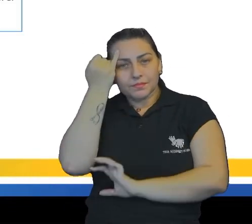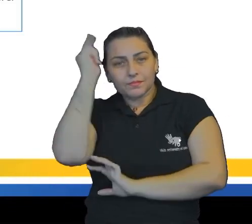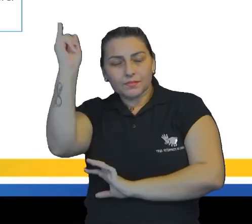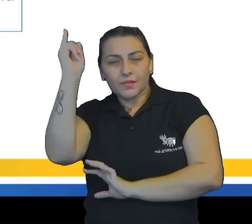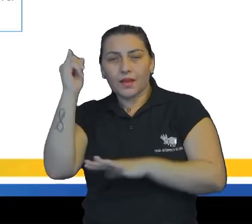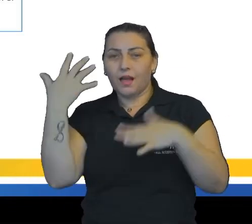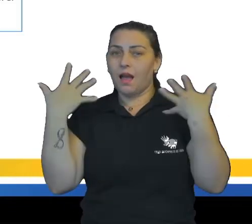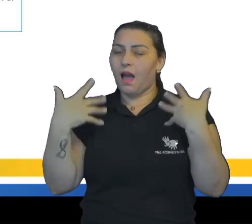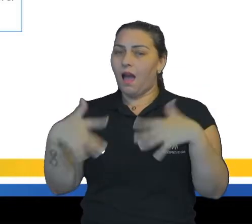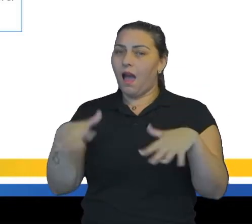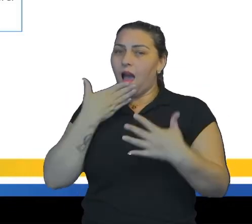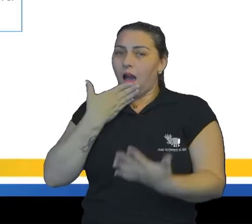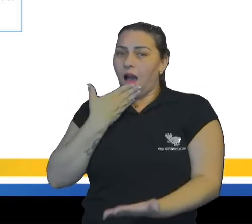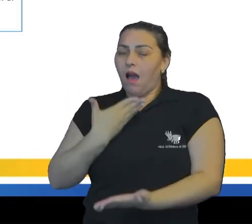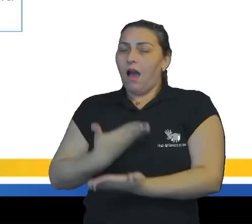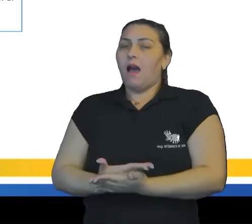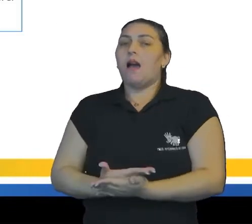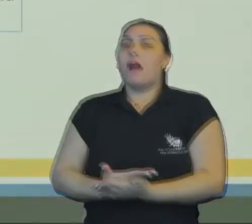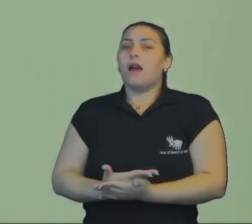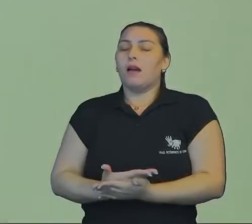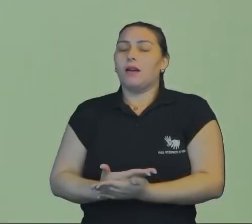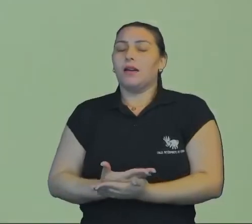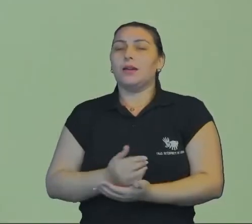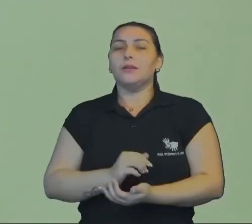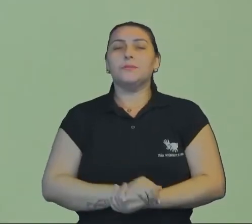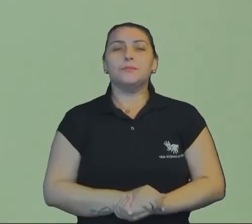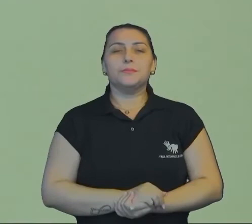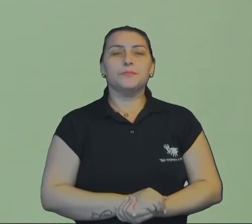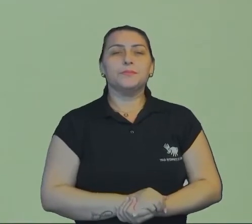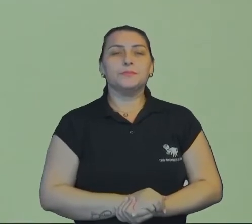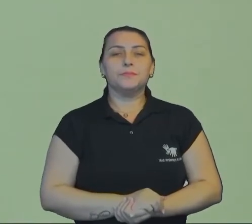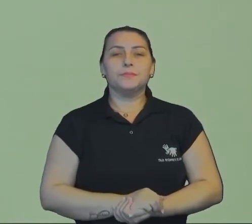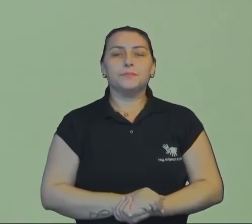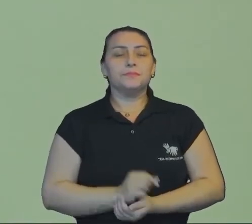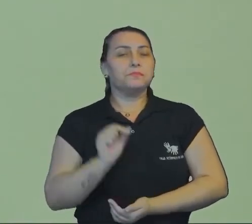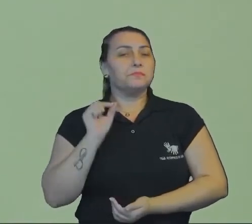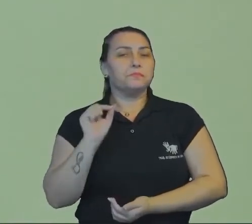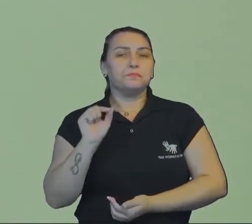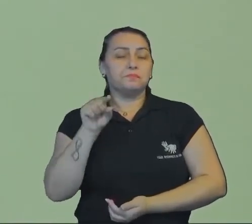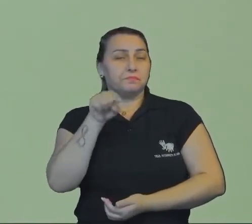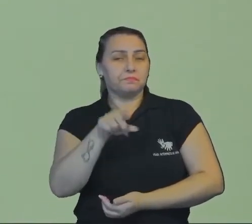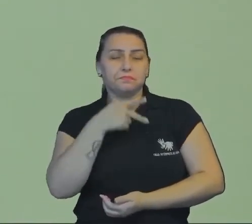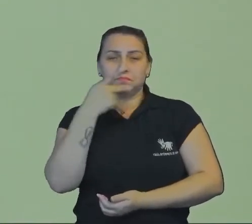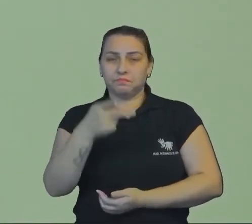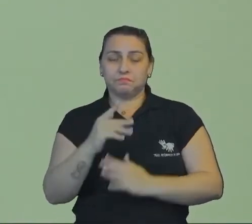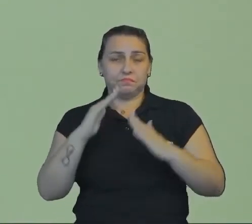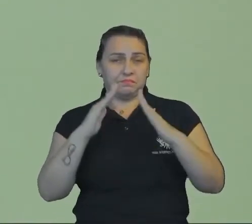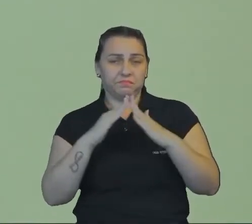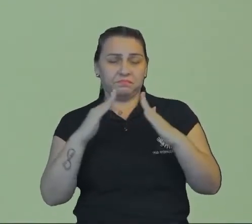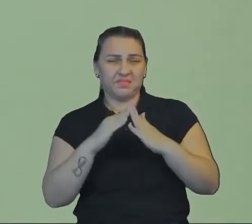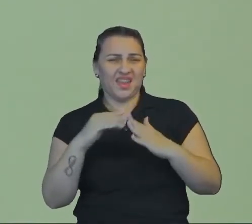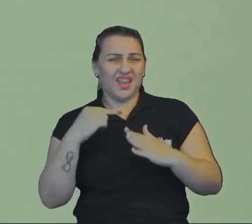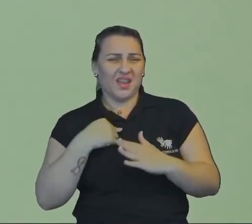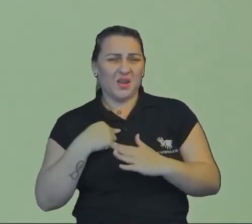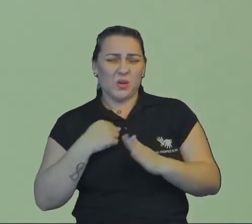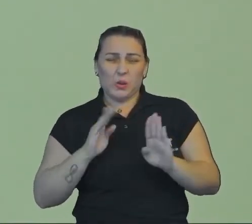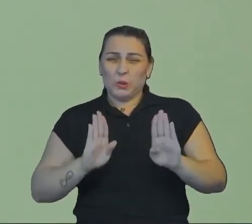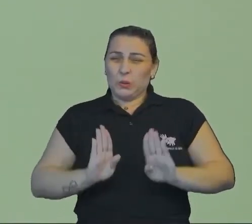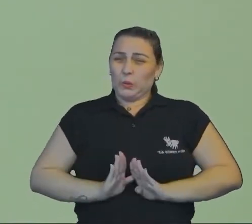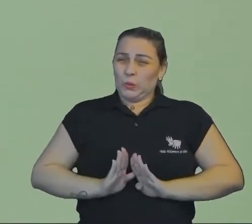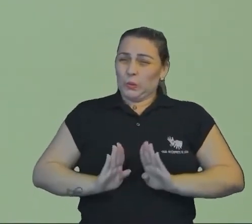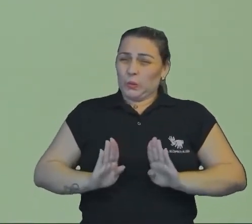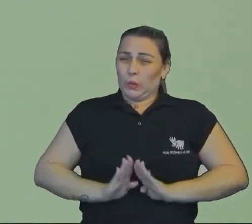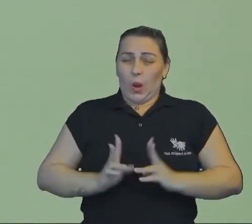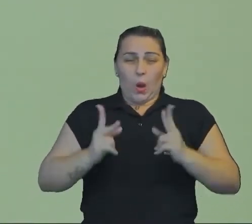de exagero de forma intencional. Então isso quer dizer o quê? Quando você diz assim em casa, Eu estou com uma fome de